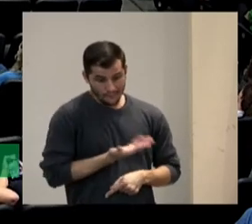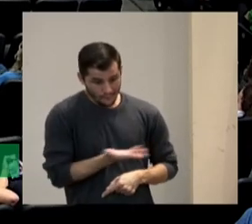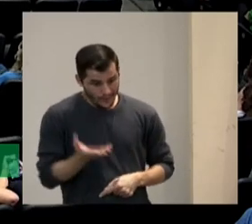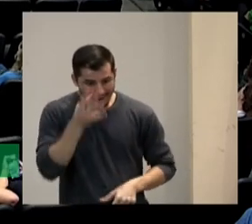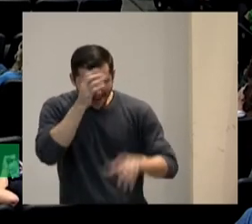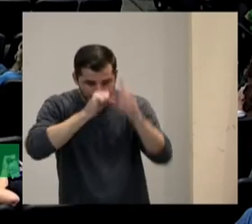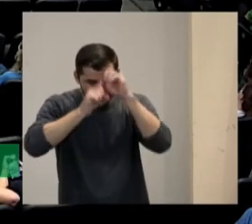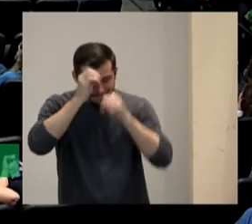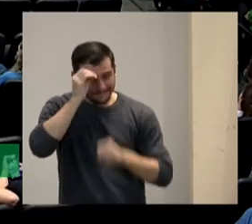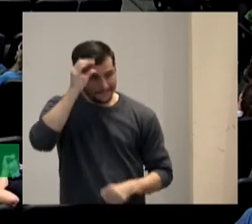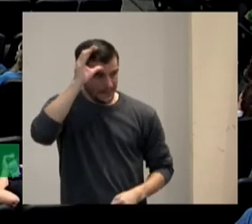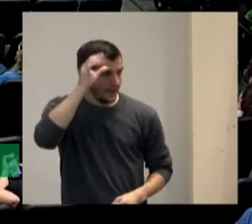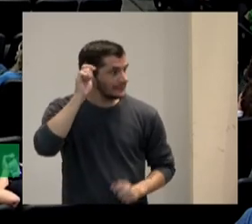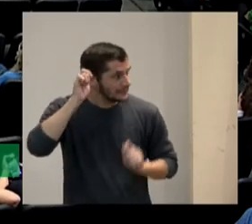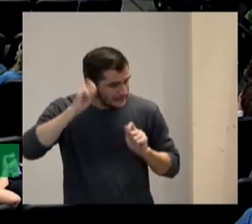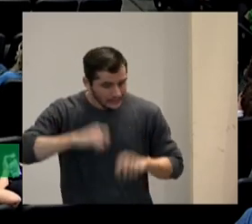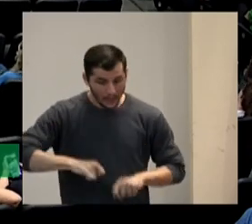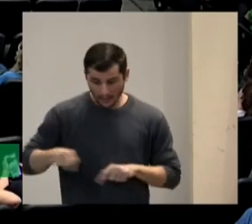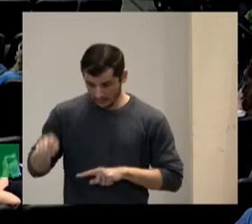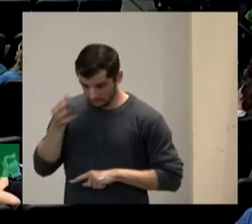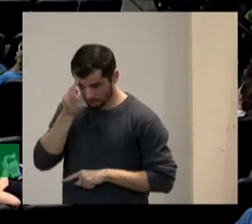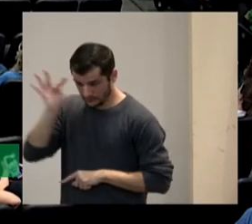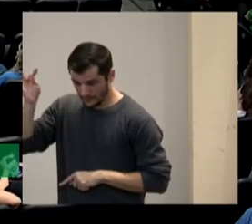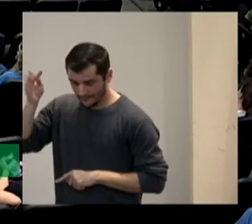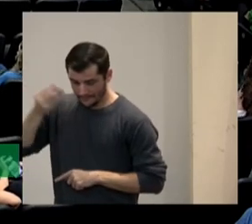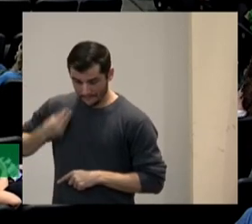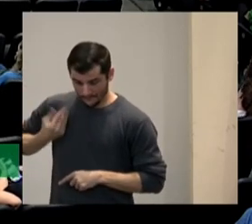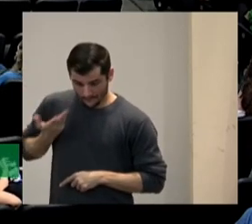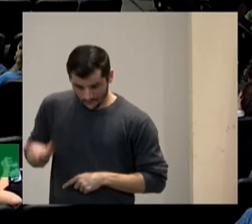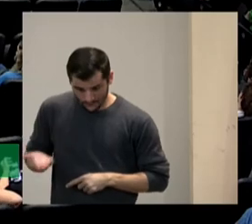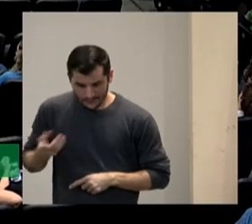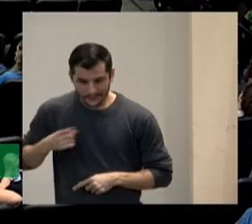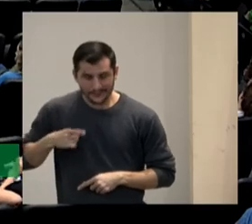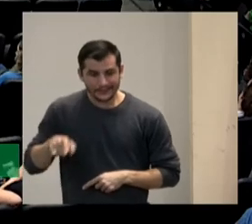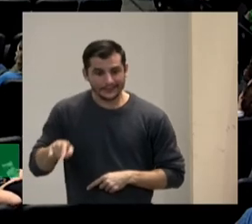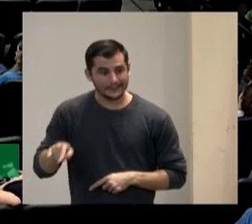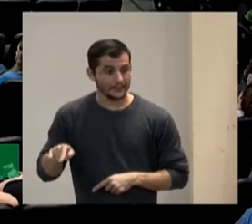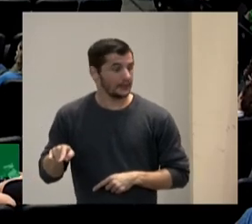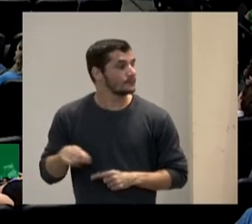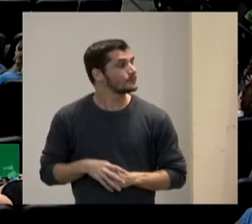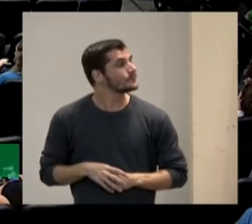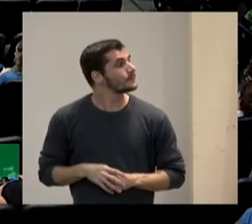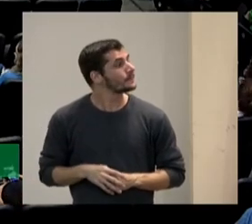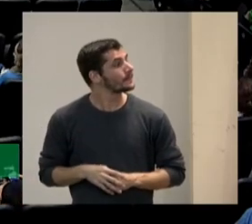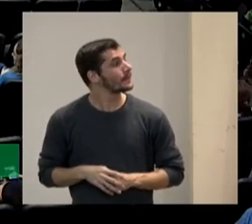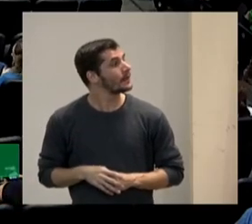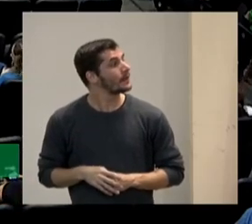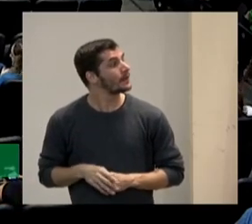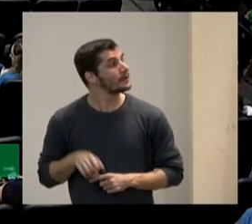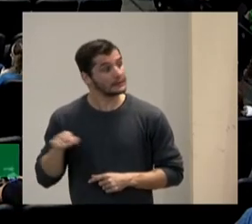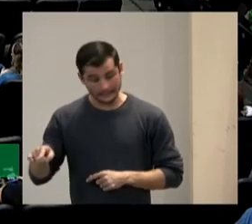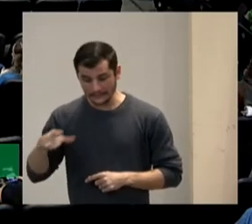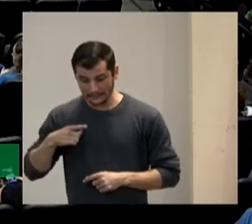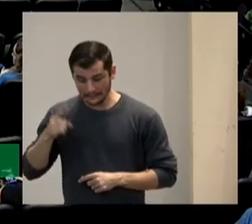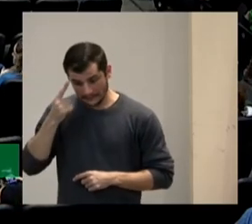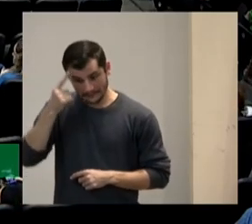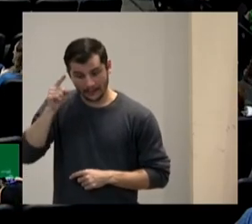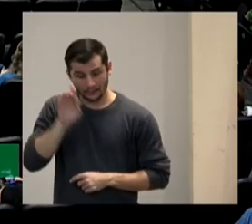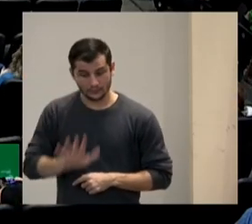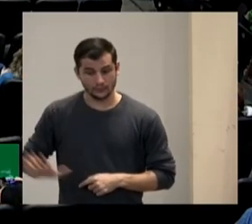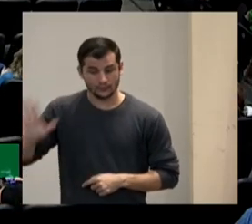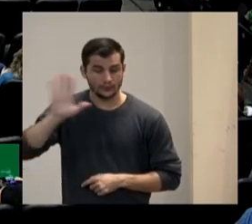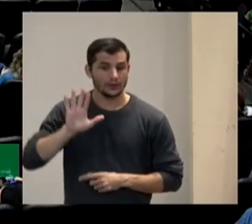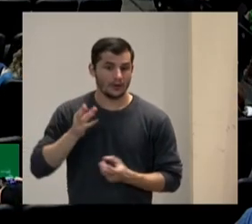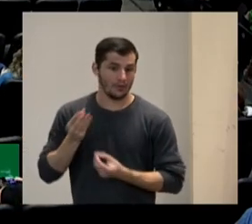cima de toda esta teoria está tem uma uma ideia geral que